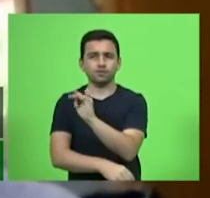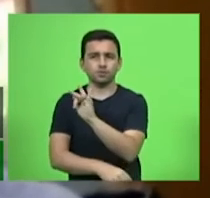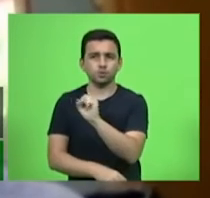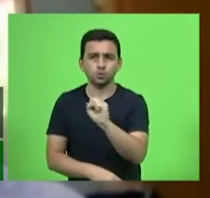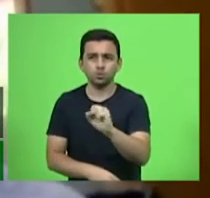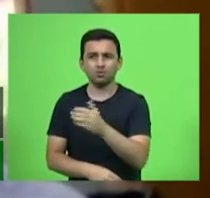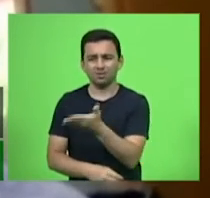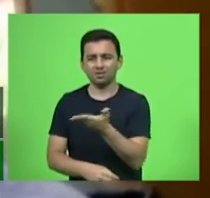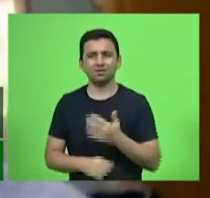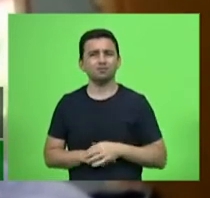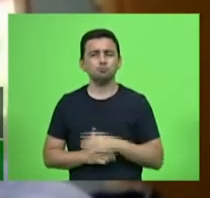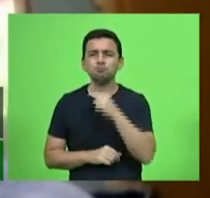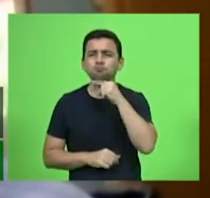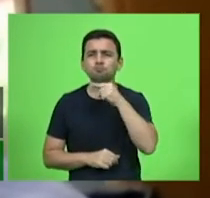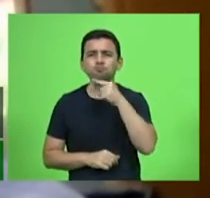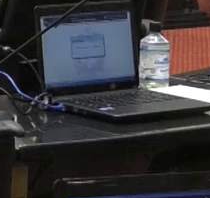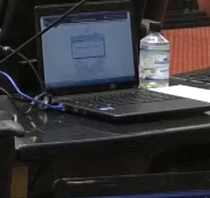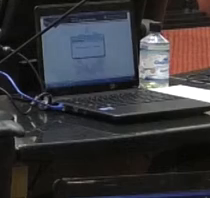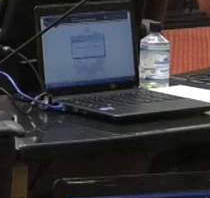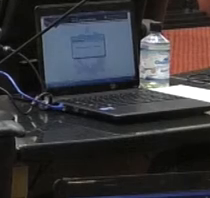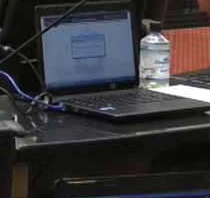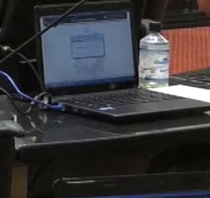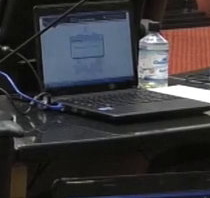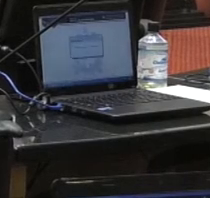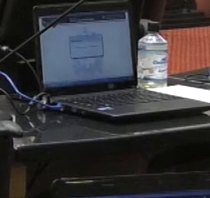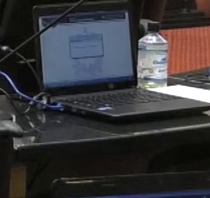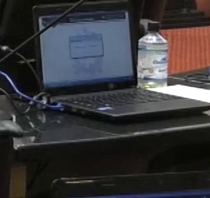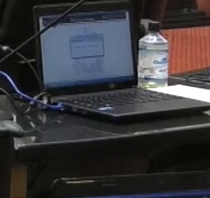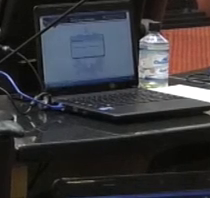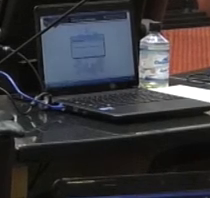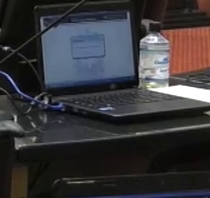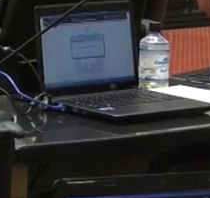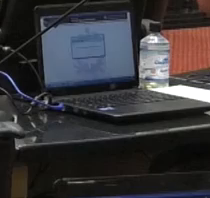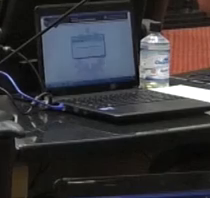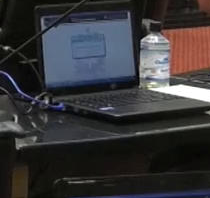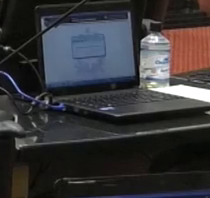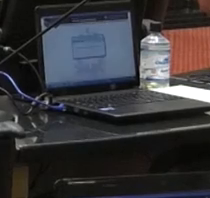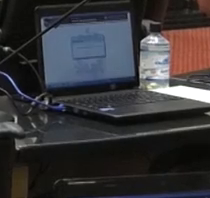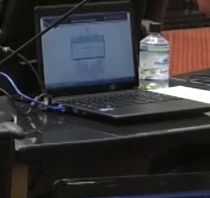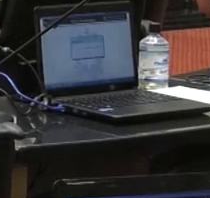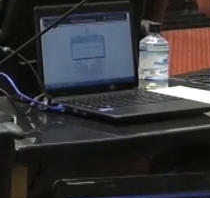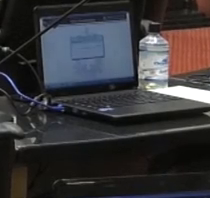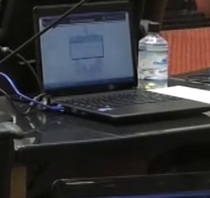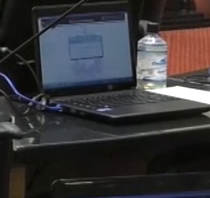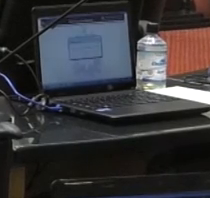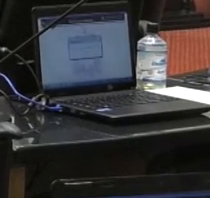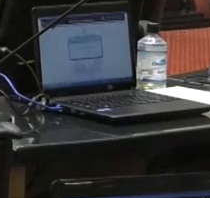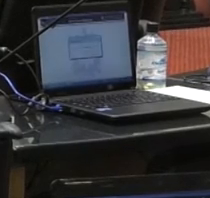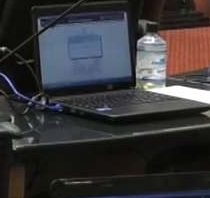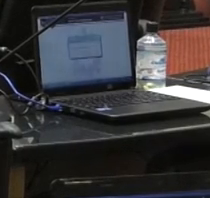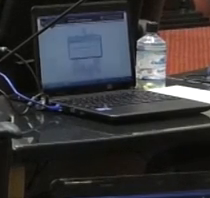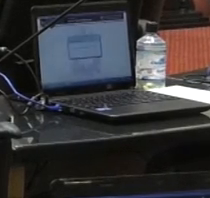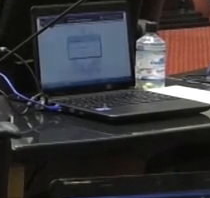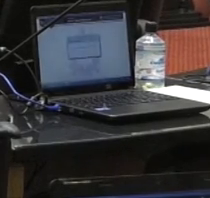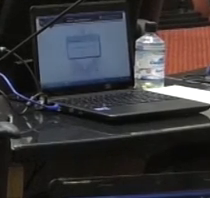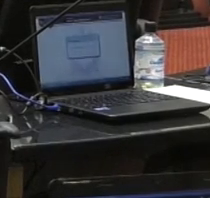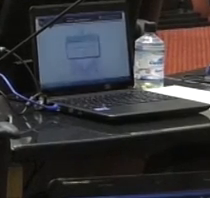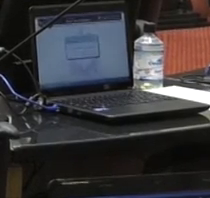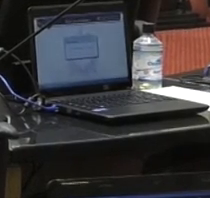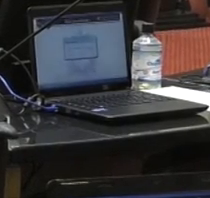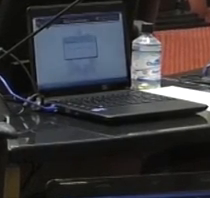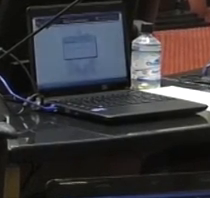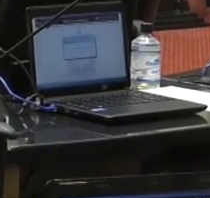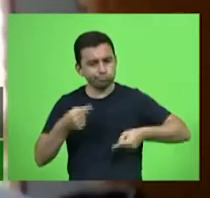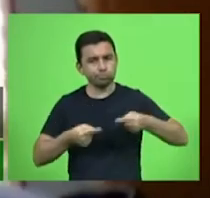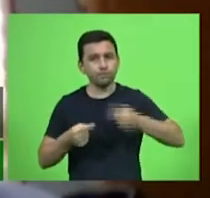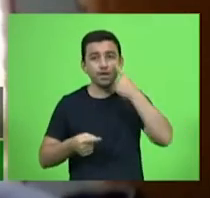federais e senadores de Santa Catarina, para cobrar do Ministério da Infraestrutura mais recursos para as obras federais